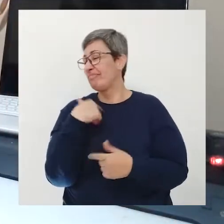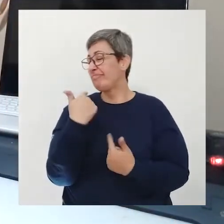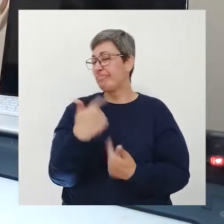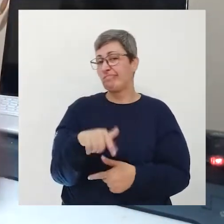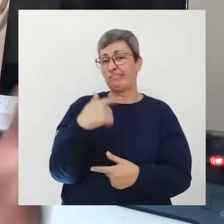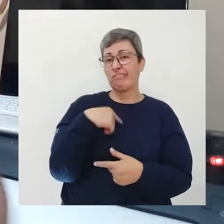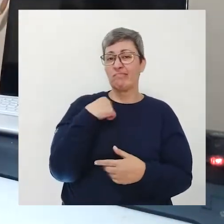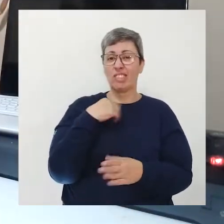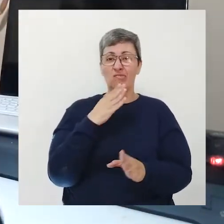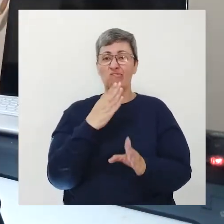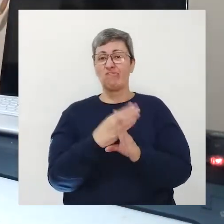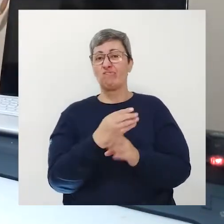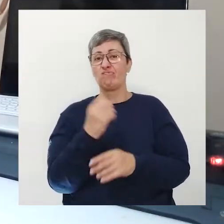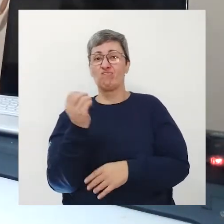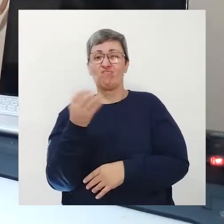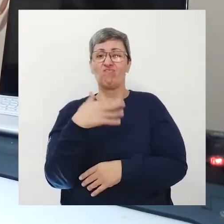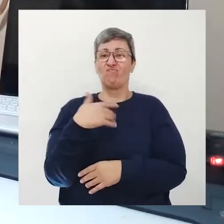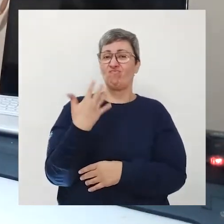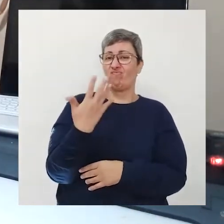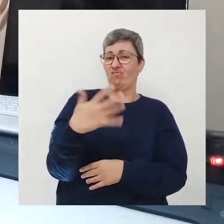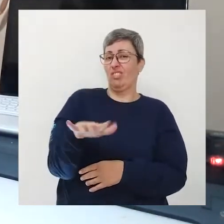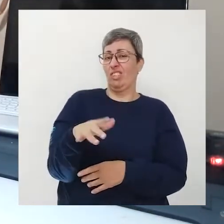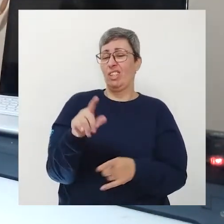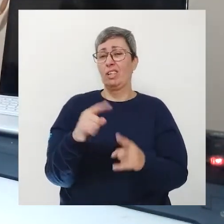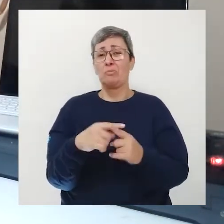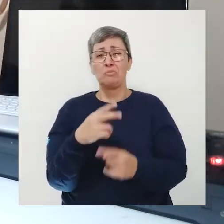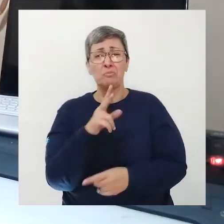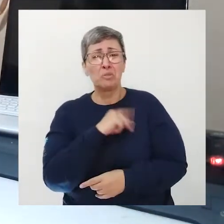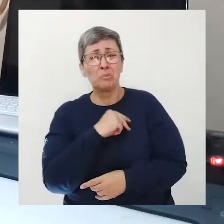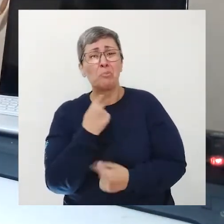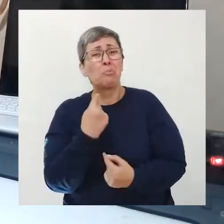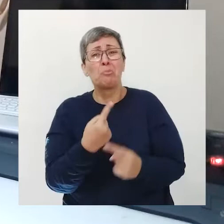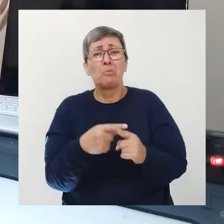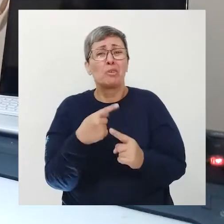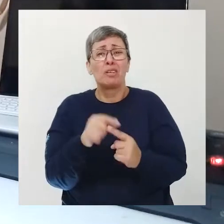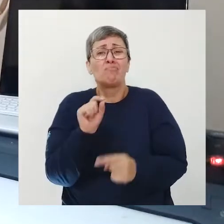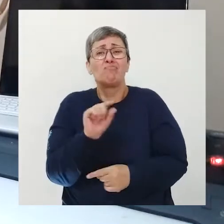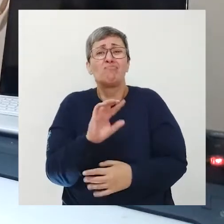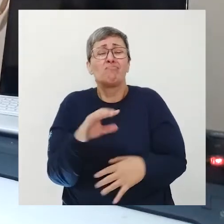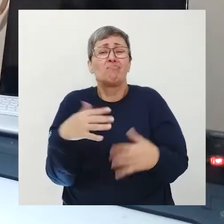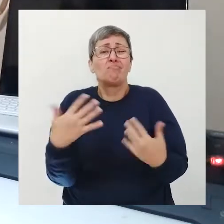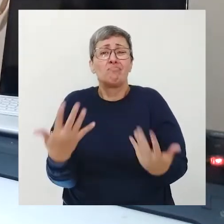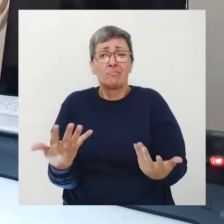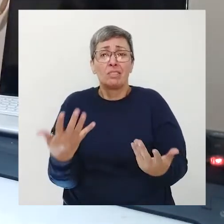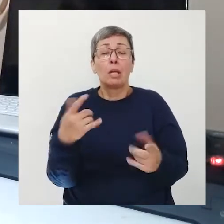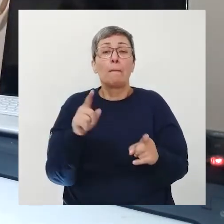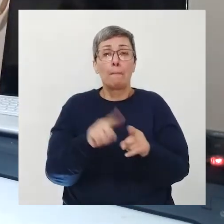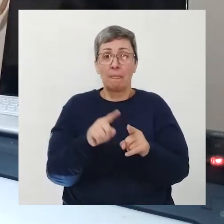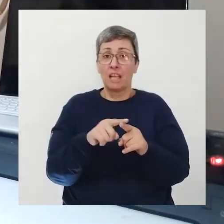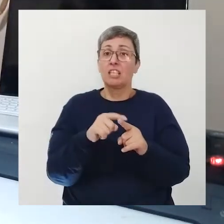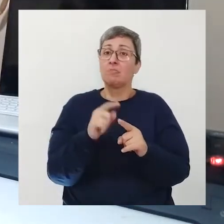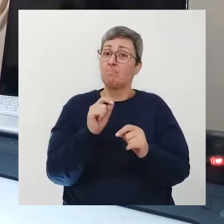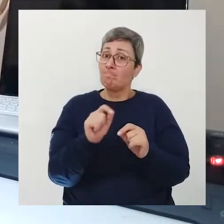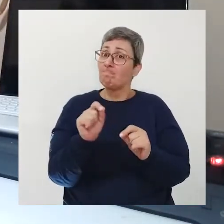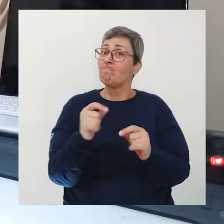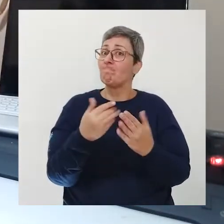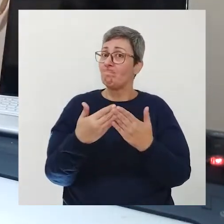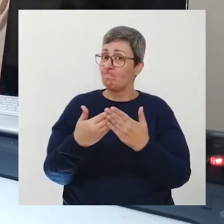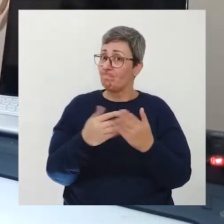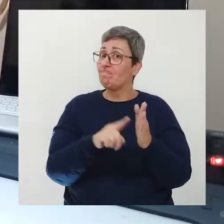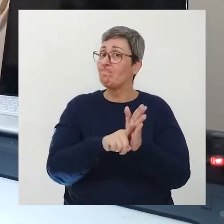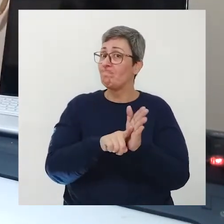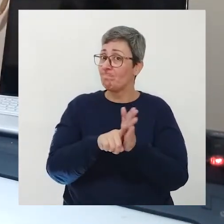ou descobrir coisas novas Nossa por que será que isso acontece? Isso é um caminho para uma pesquisa